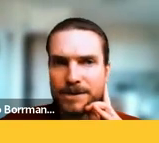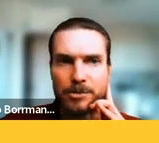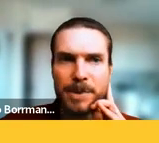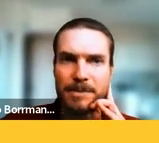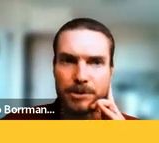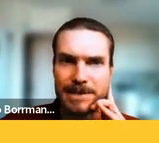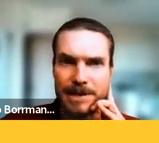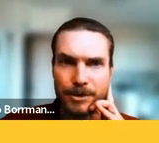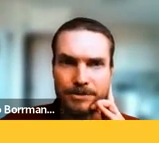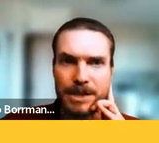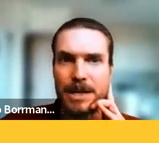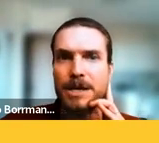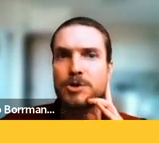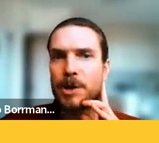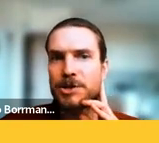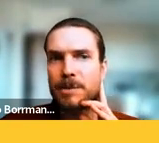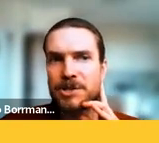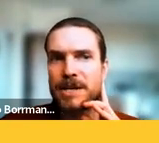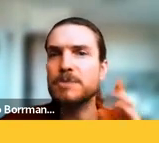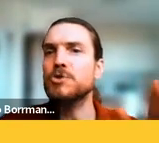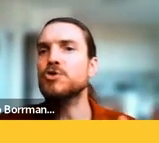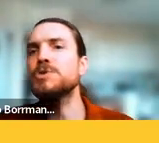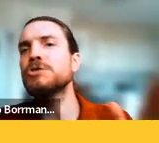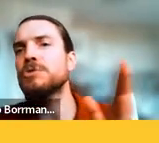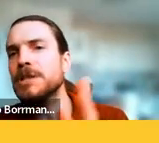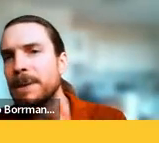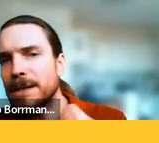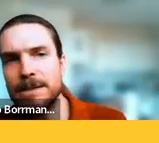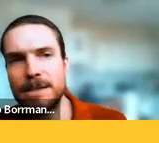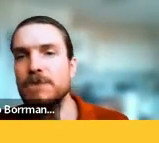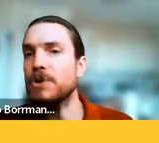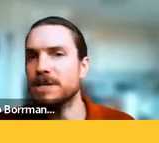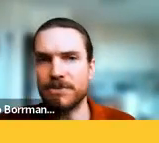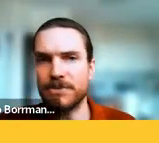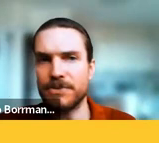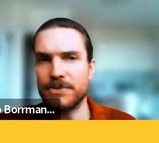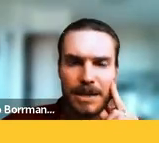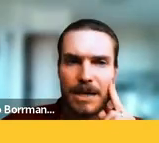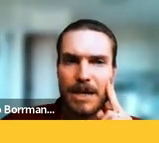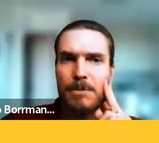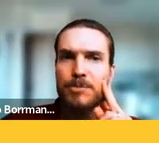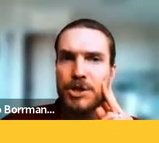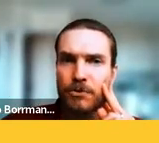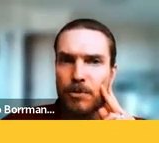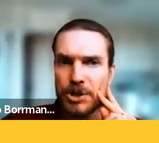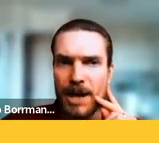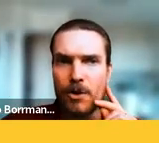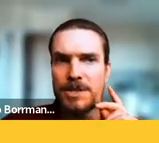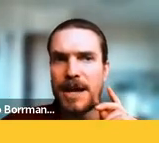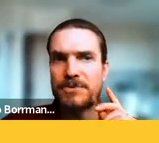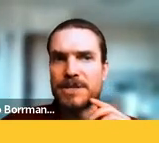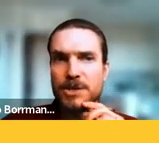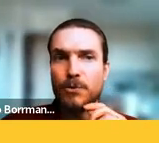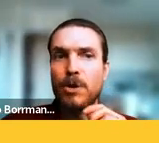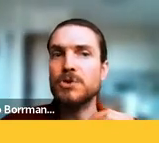ibérica no pensamento brasileiro, que supostamente teria sido substituída pela influência francesa. Meu objetivo foi mostrar